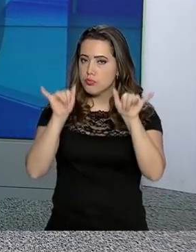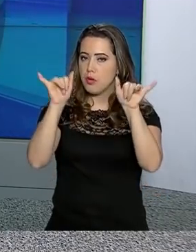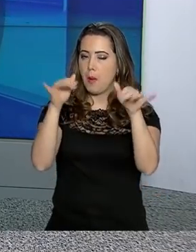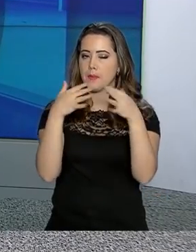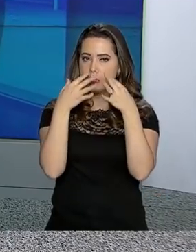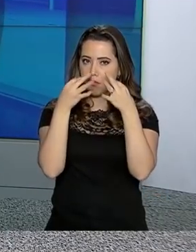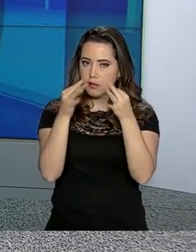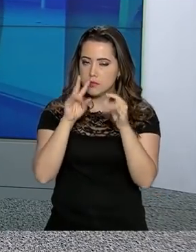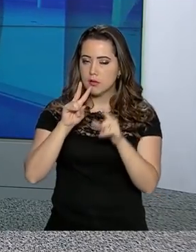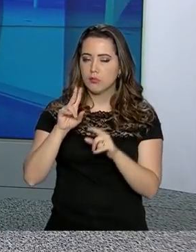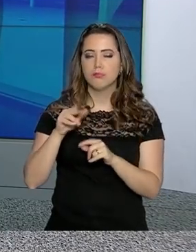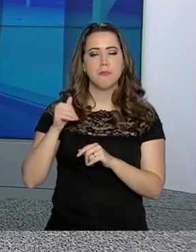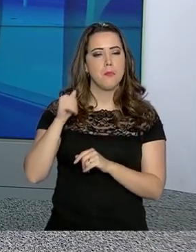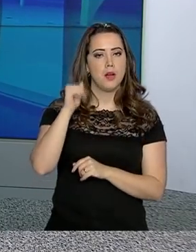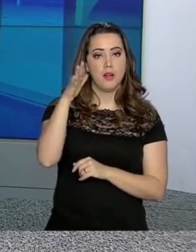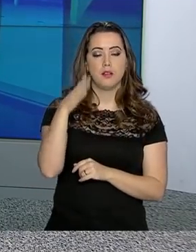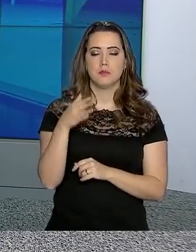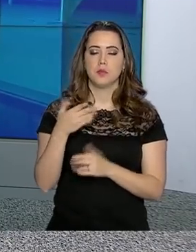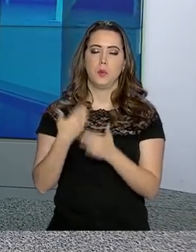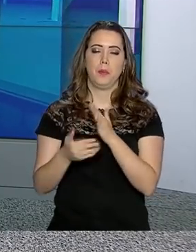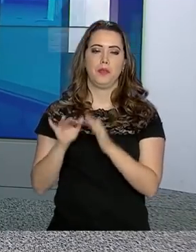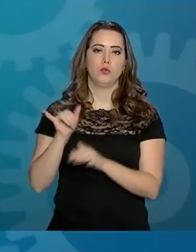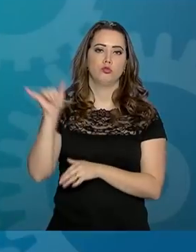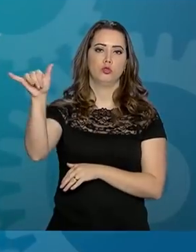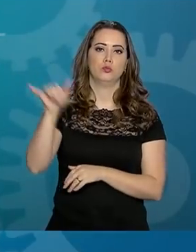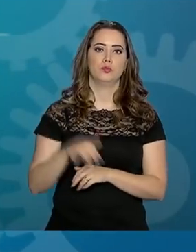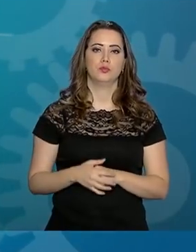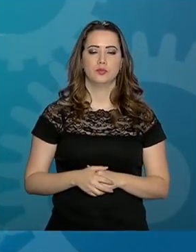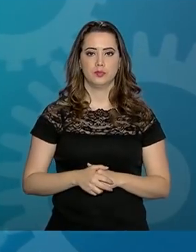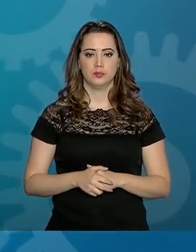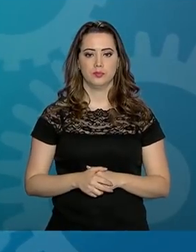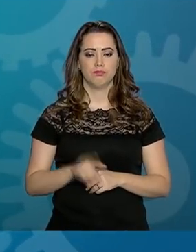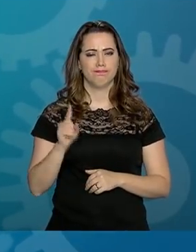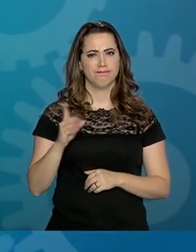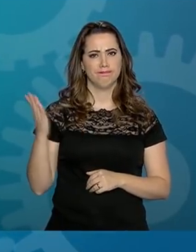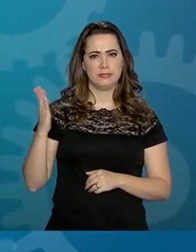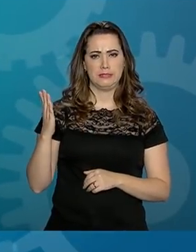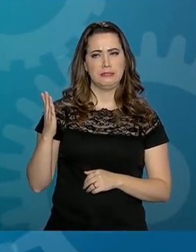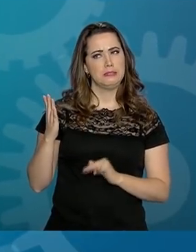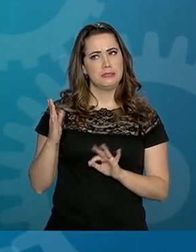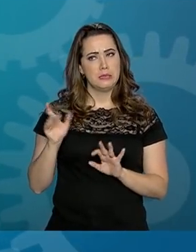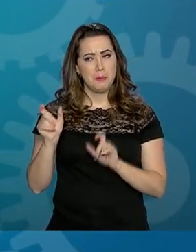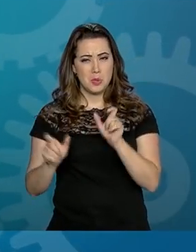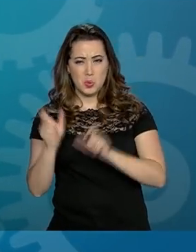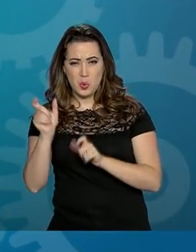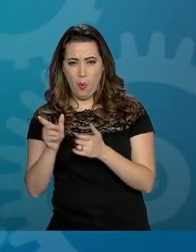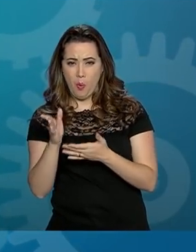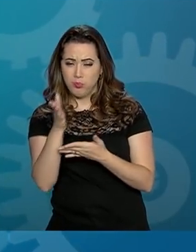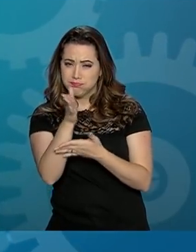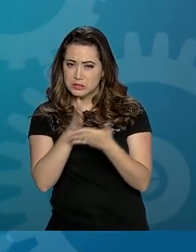redobrada para não perder o voo. Ele divide opiniões.